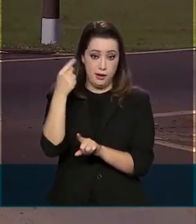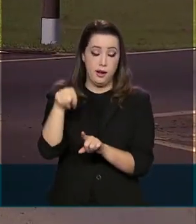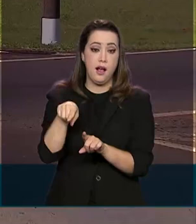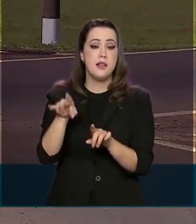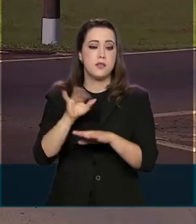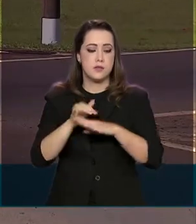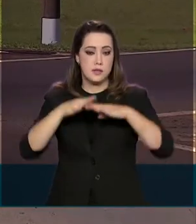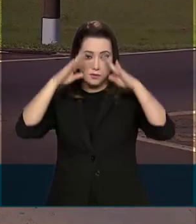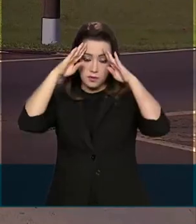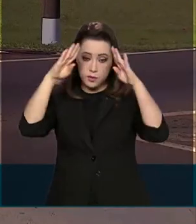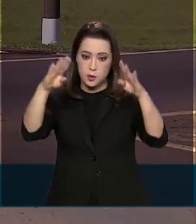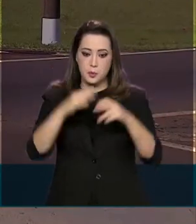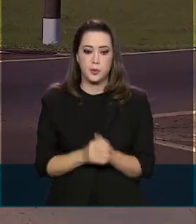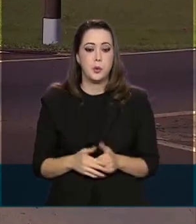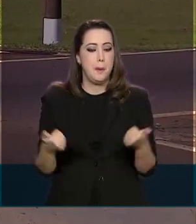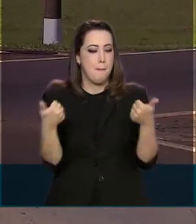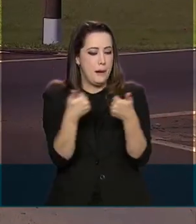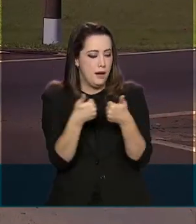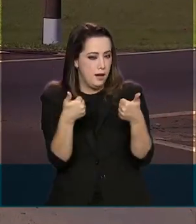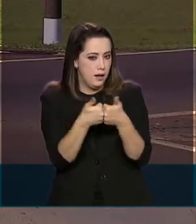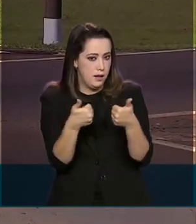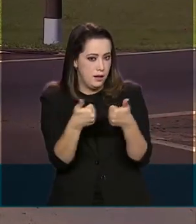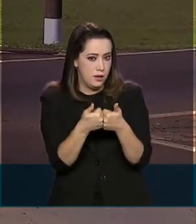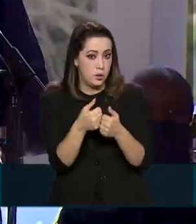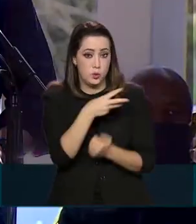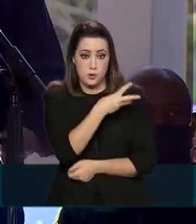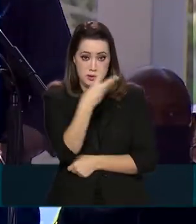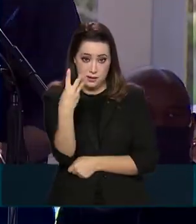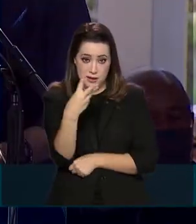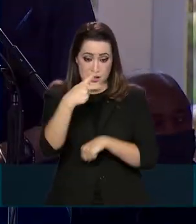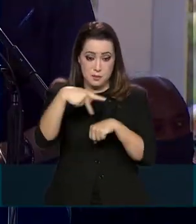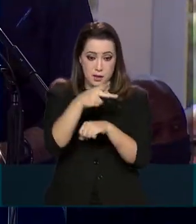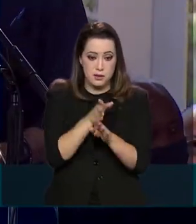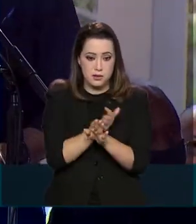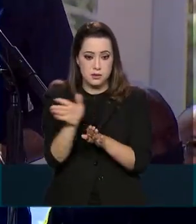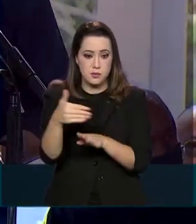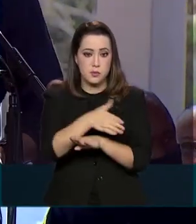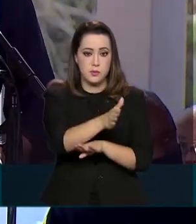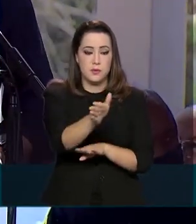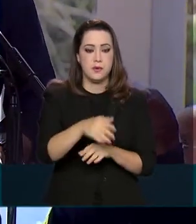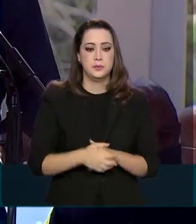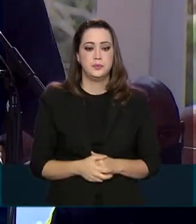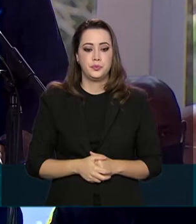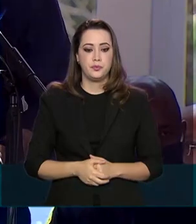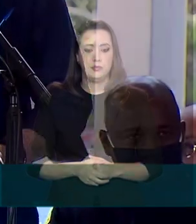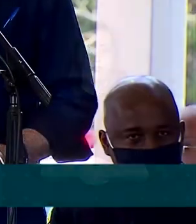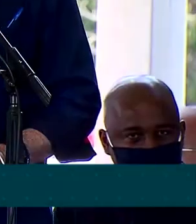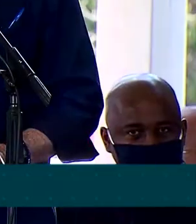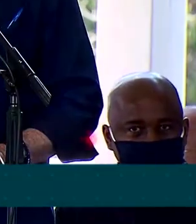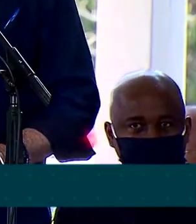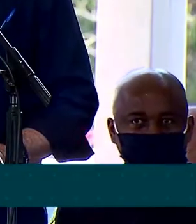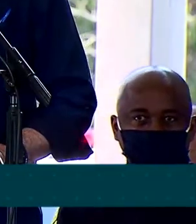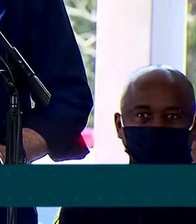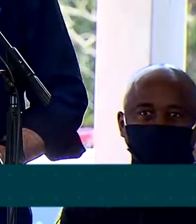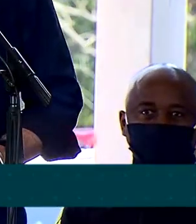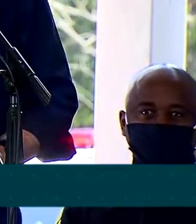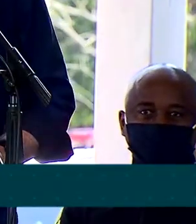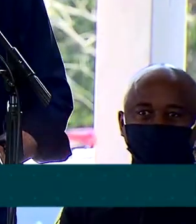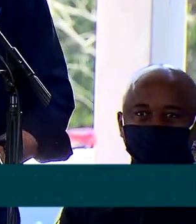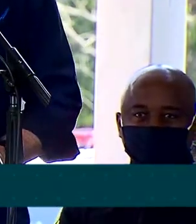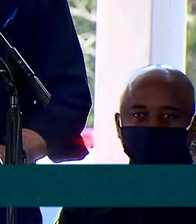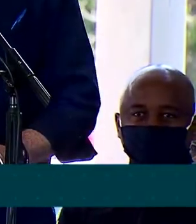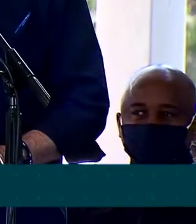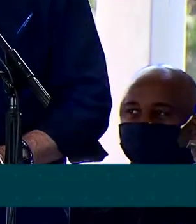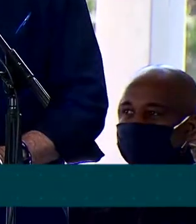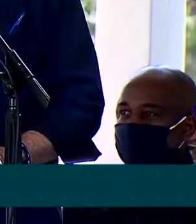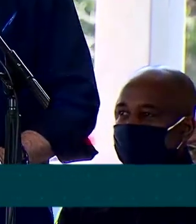do Iguaçu. Bem pertinho da tríplice fronteira. Hoje nós contamos com uma das maravilhas do mundo, as nossas